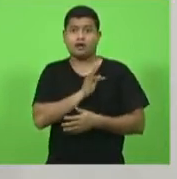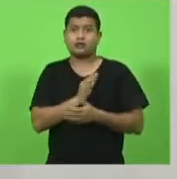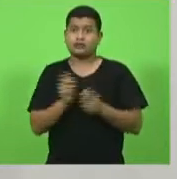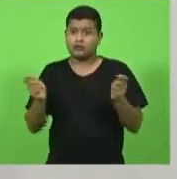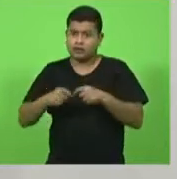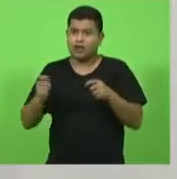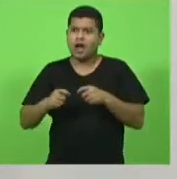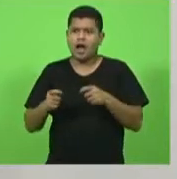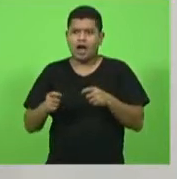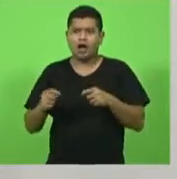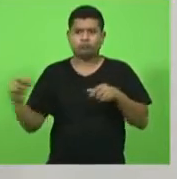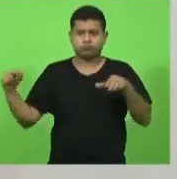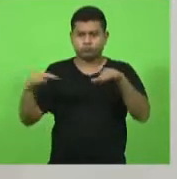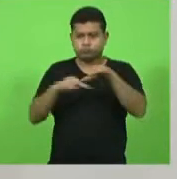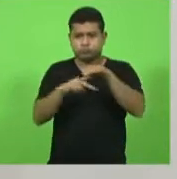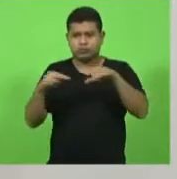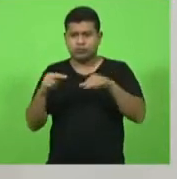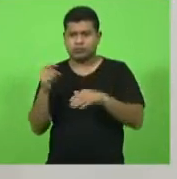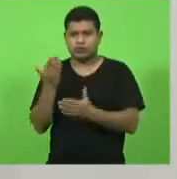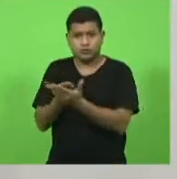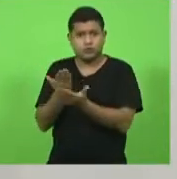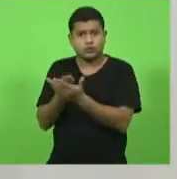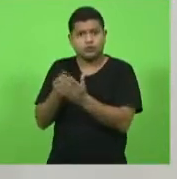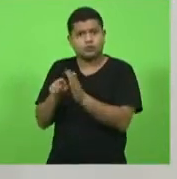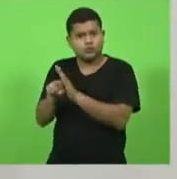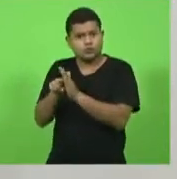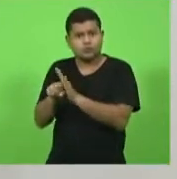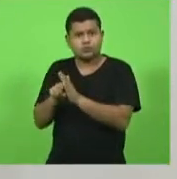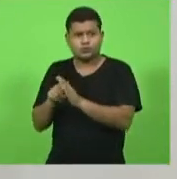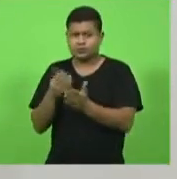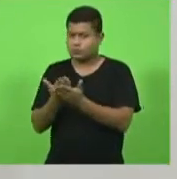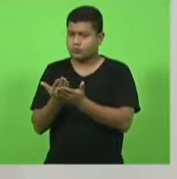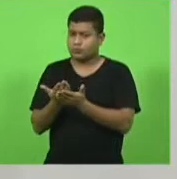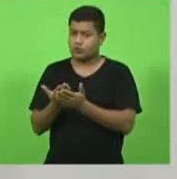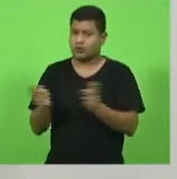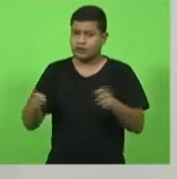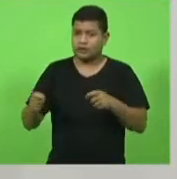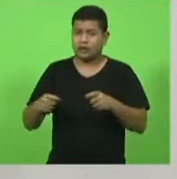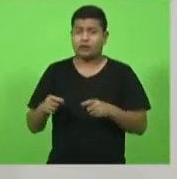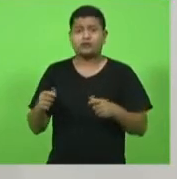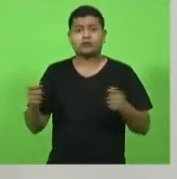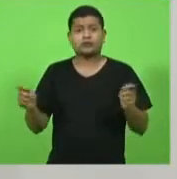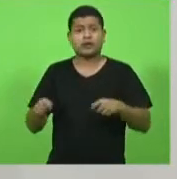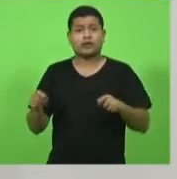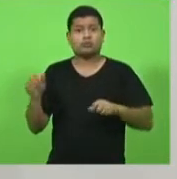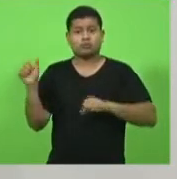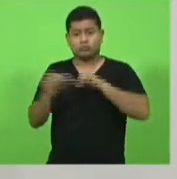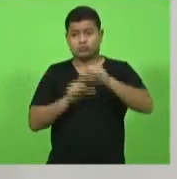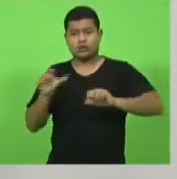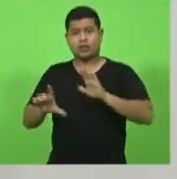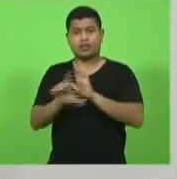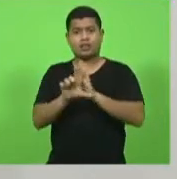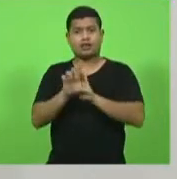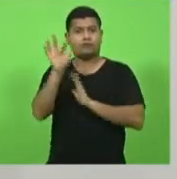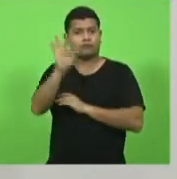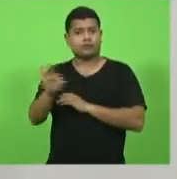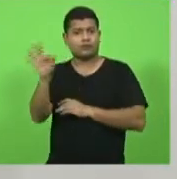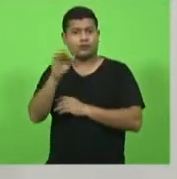laudar eles estudaram também para isso então tem que mudar a lei federal para abrir o mercado